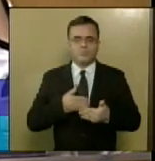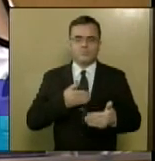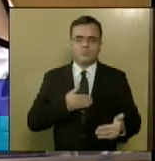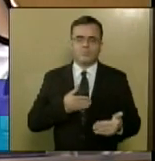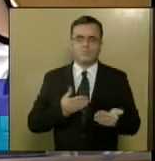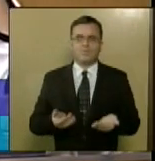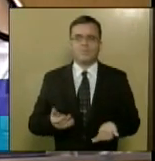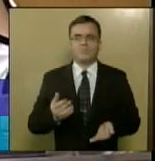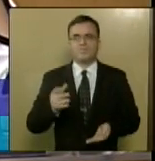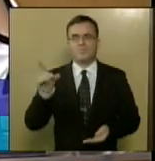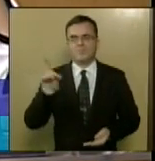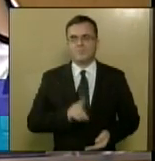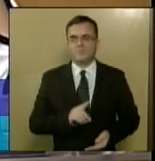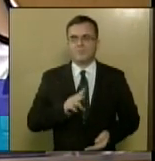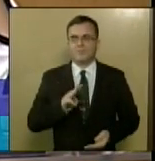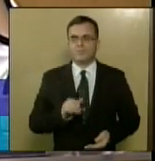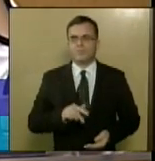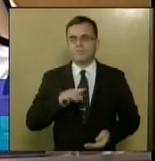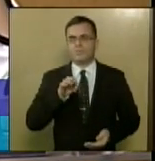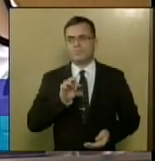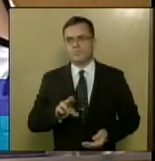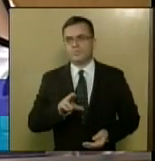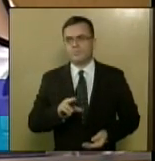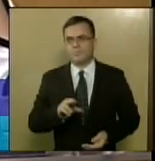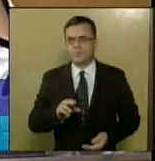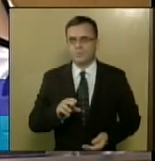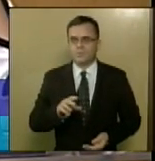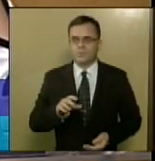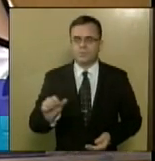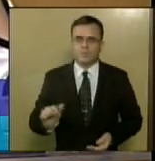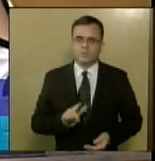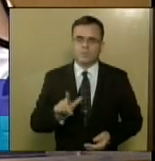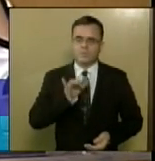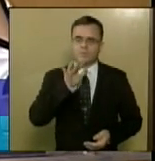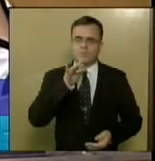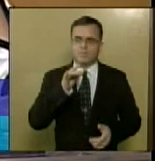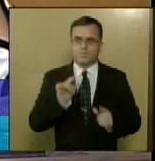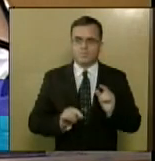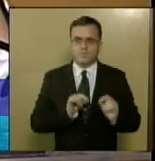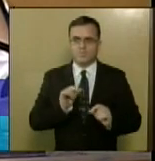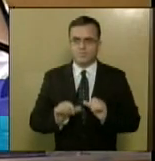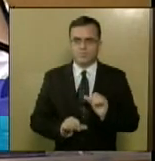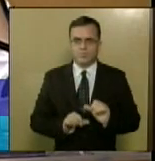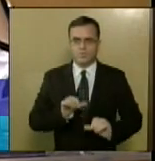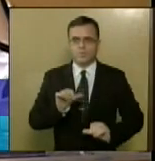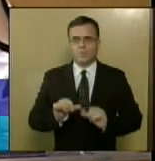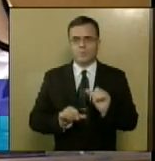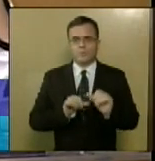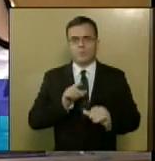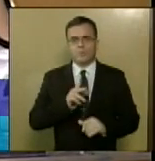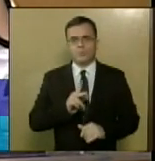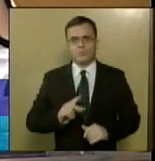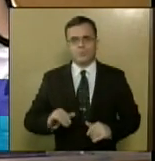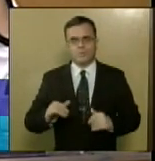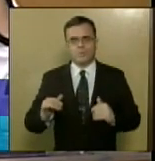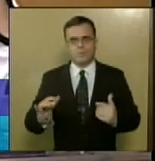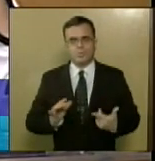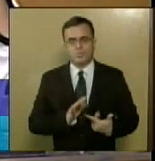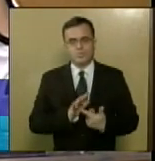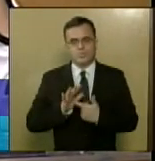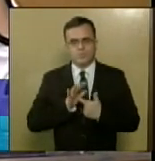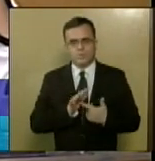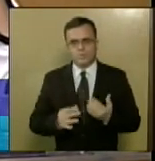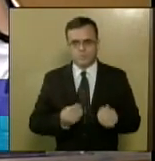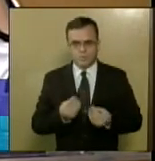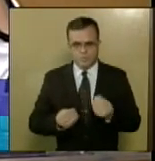Walter, que é da EBSES, de lá de Lagarto, ligado à universidade, e está no momento de transição ainda, em relação a passar efetivamente a